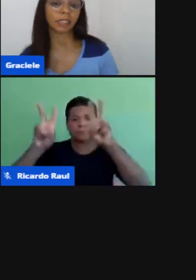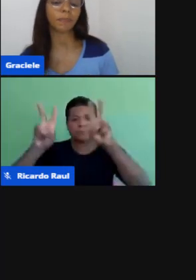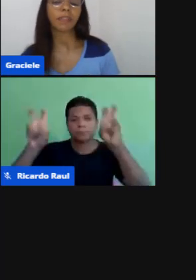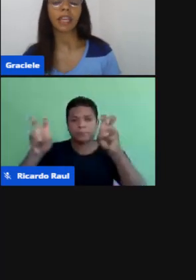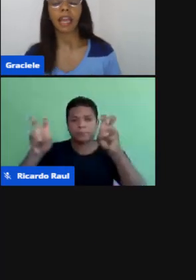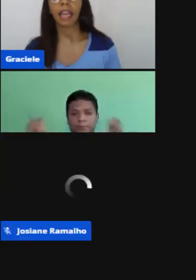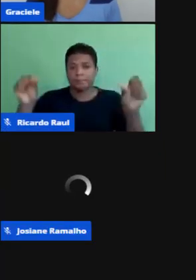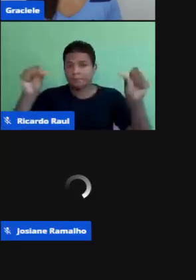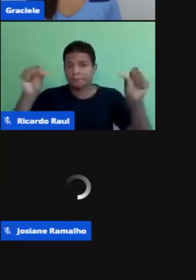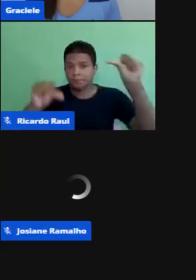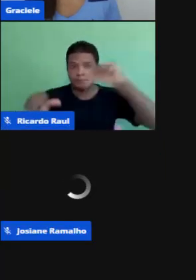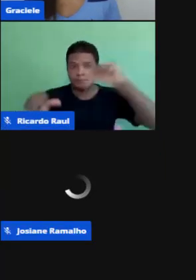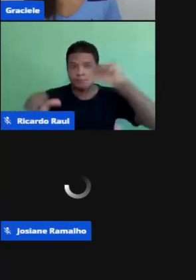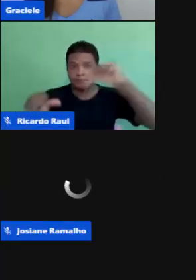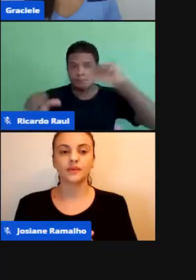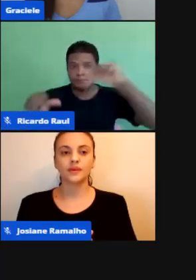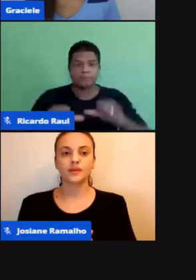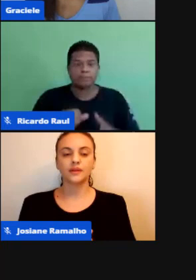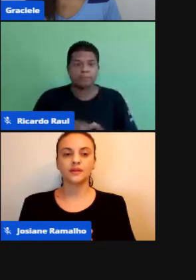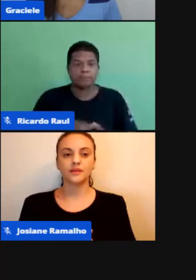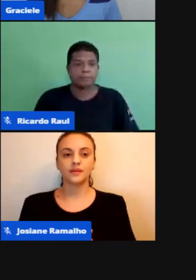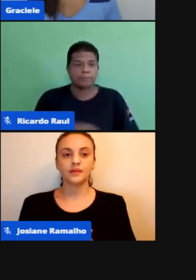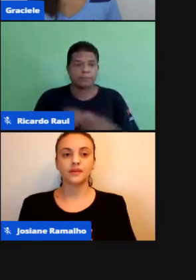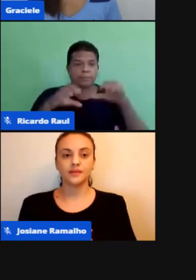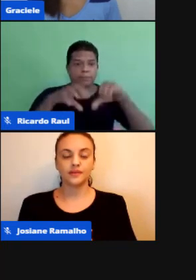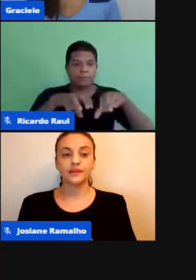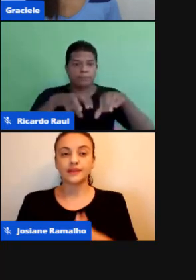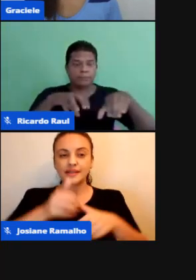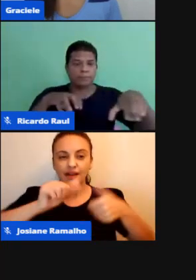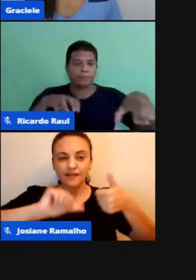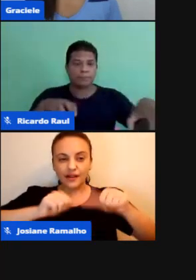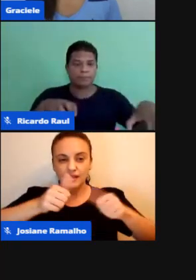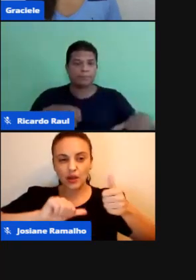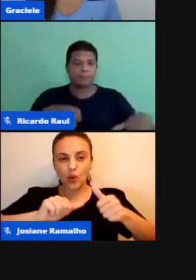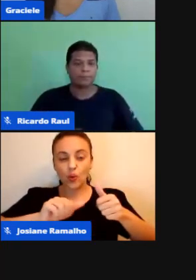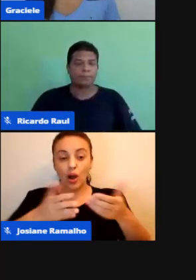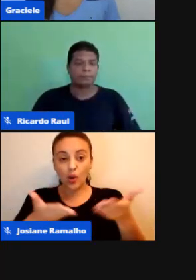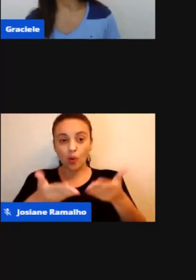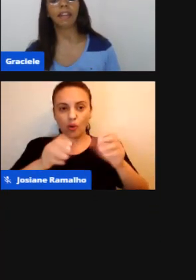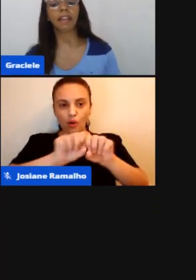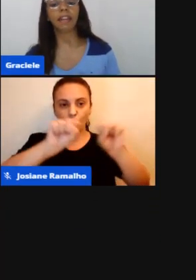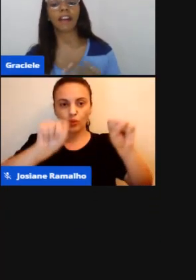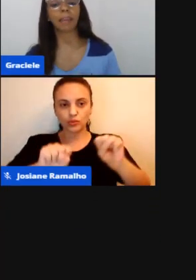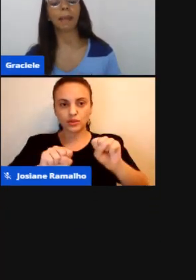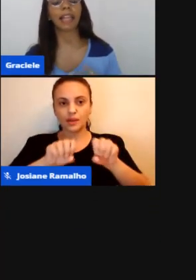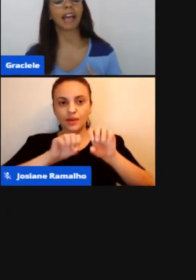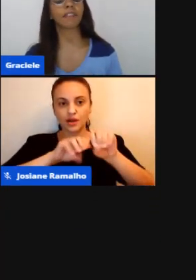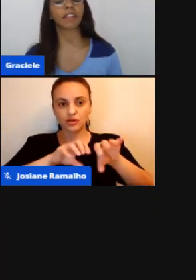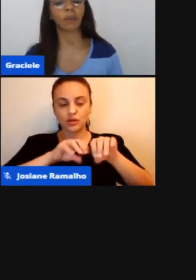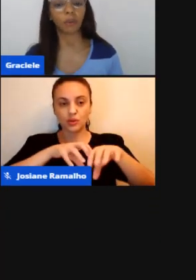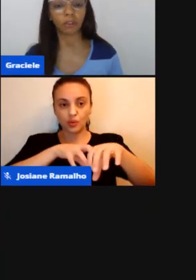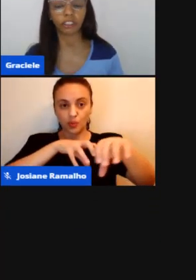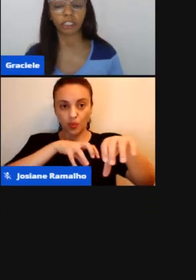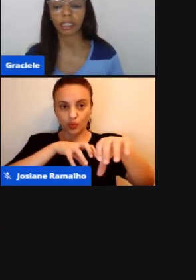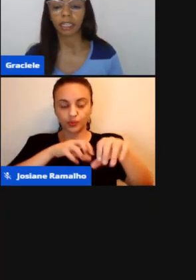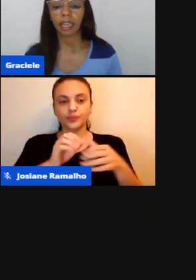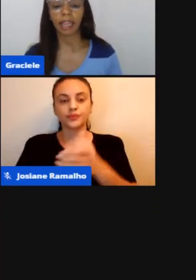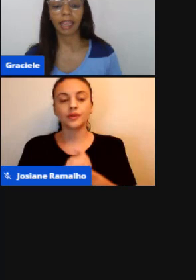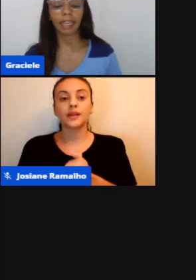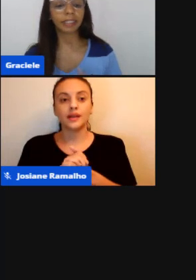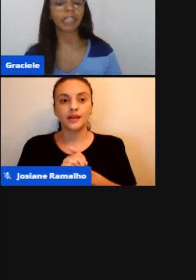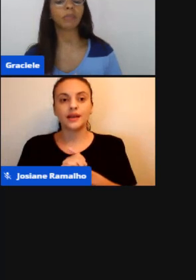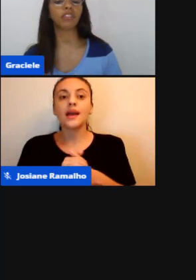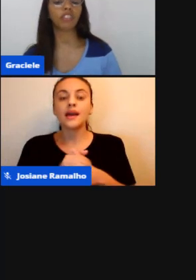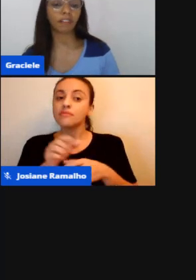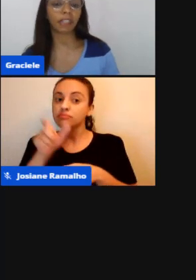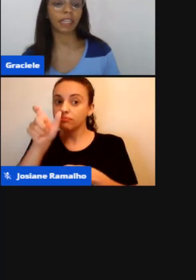avaliação Do sistema Remoto E ele Fala Que a palavra Hoje